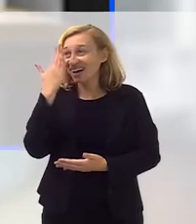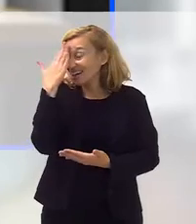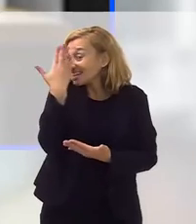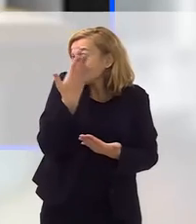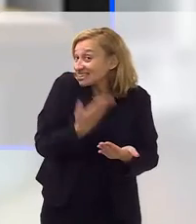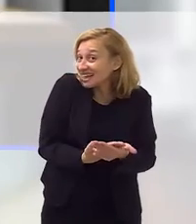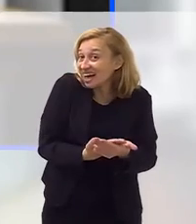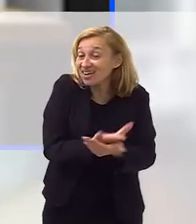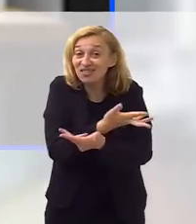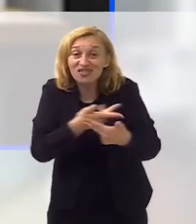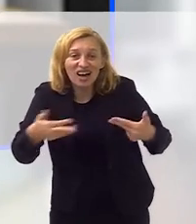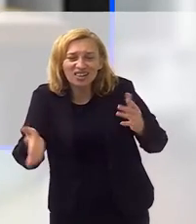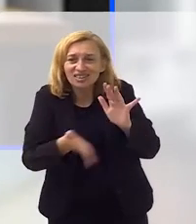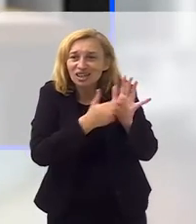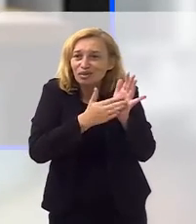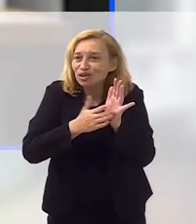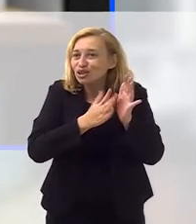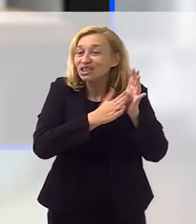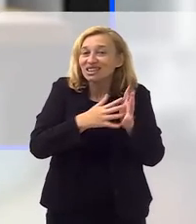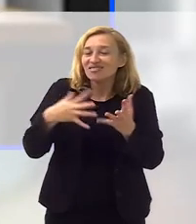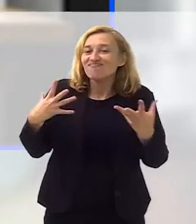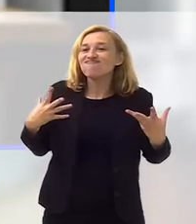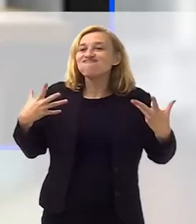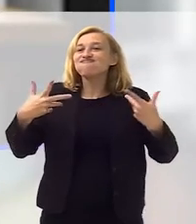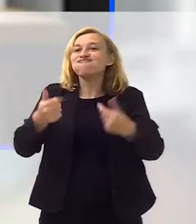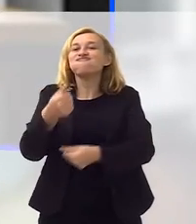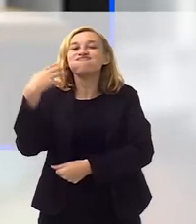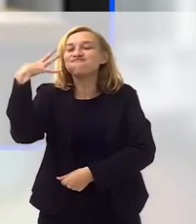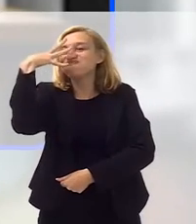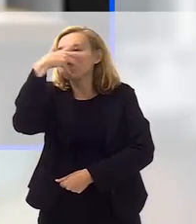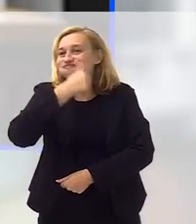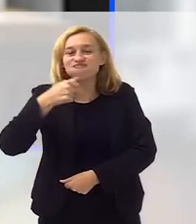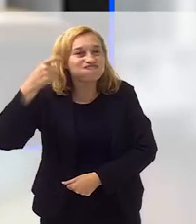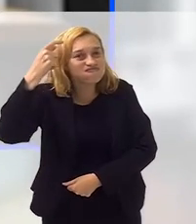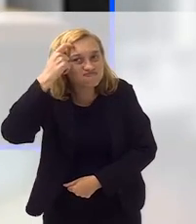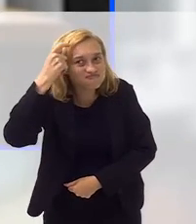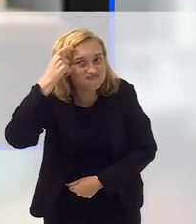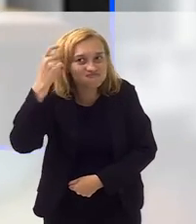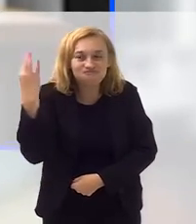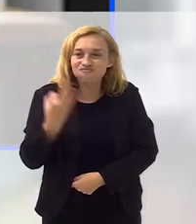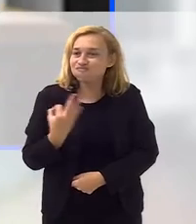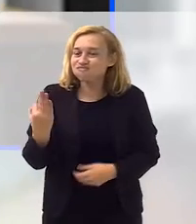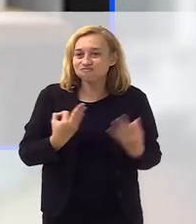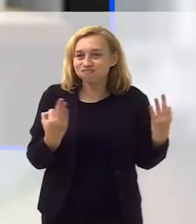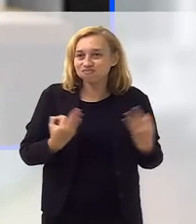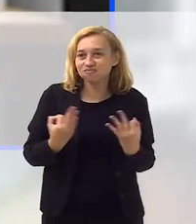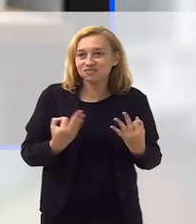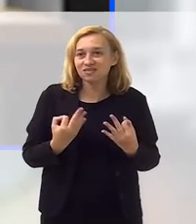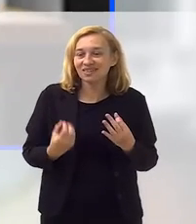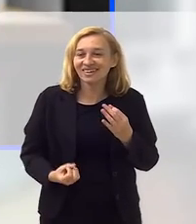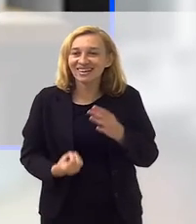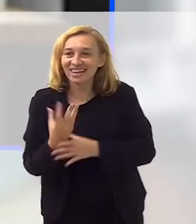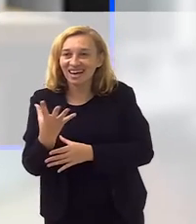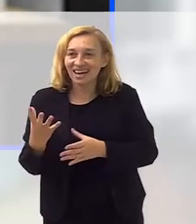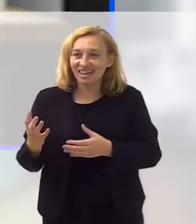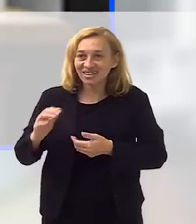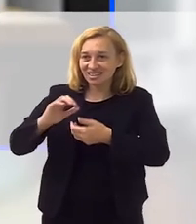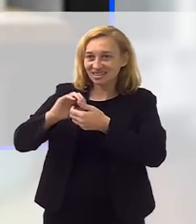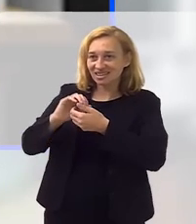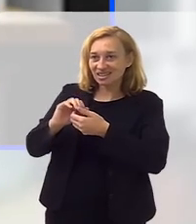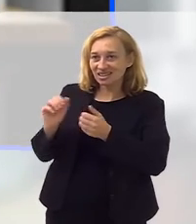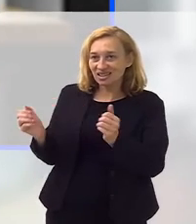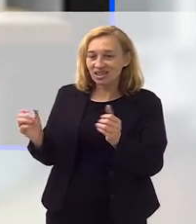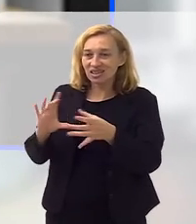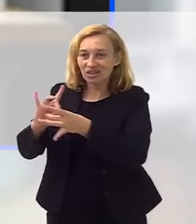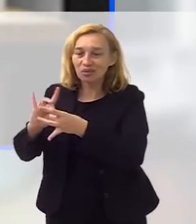acreditar, tantos sambas, assim, incríveis, lindos, né, e memoráveis que nasceram dessa